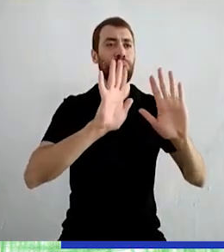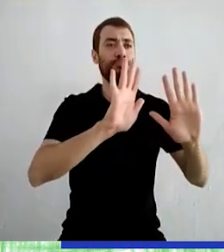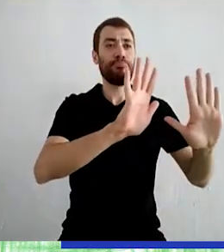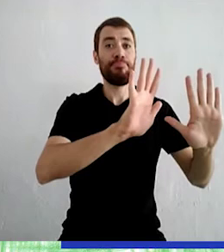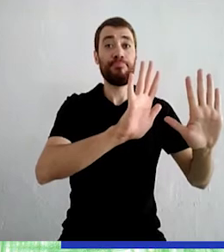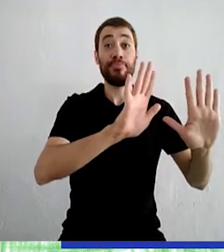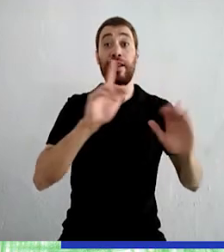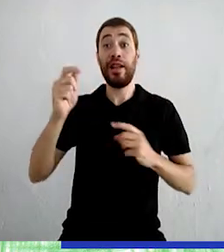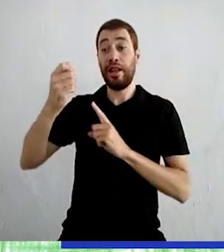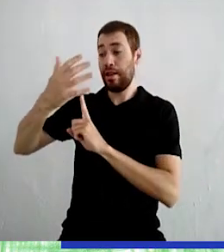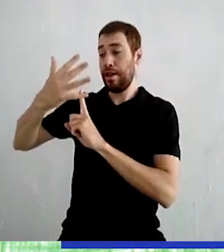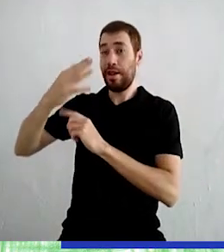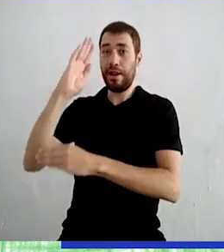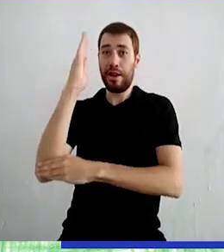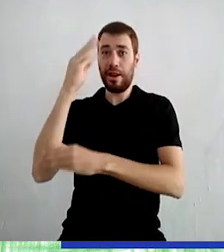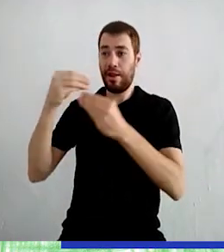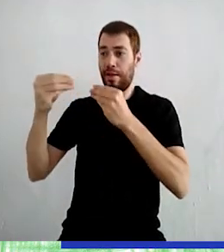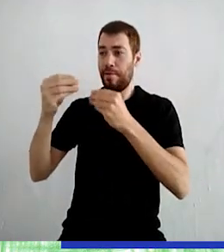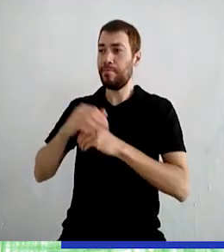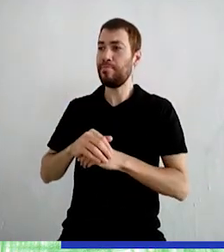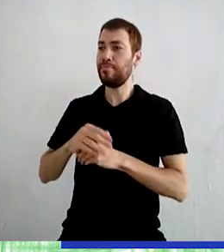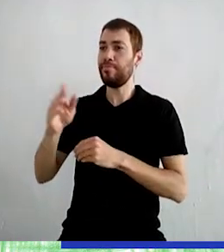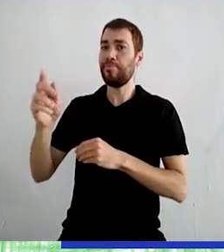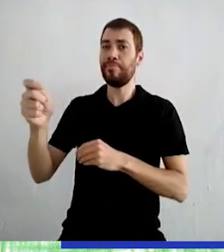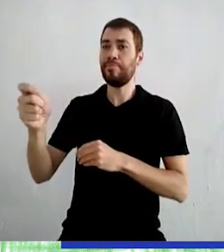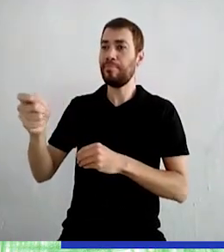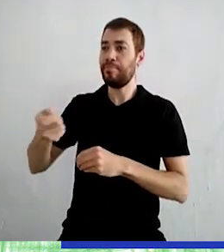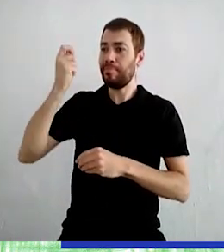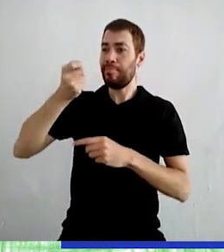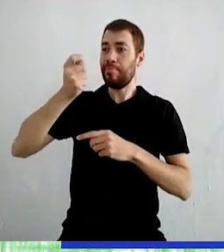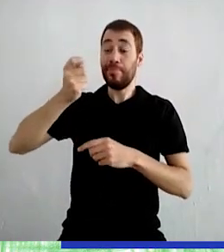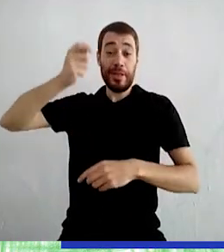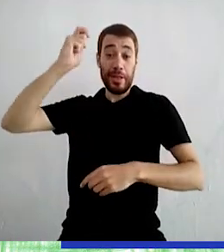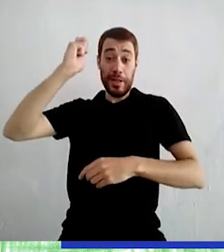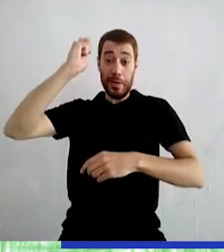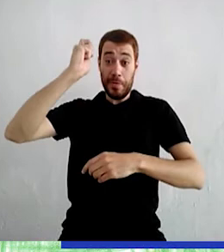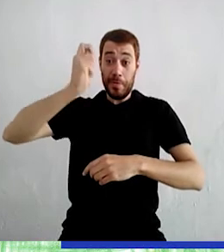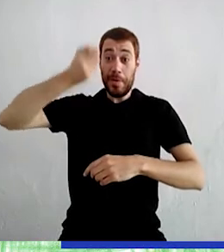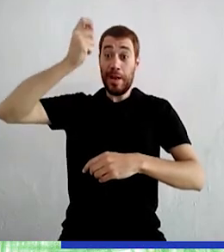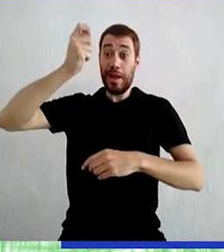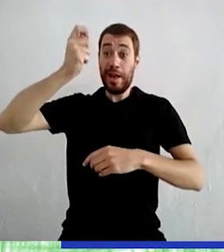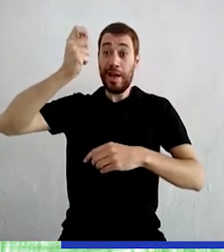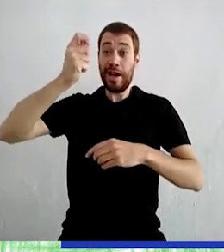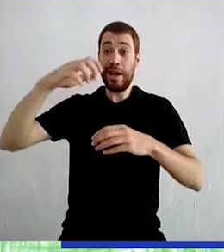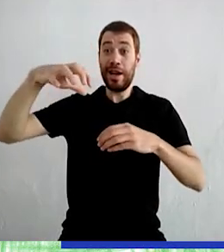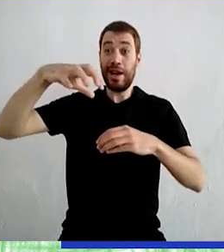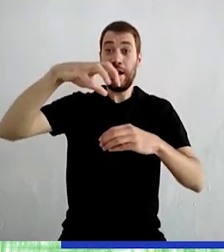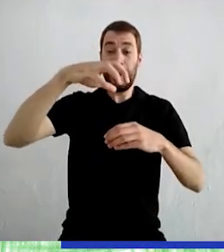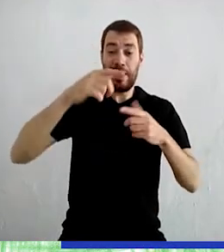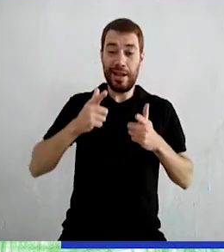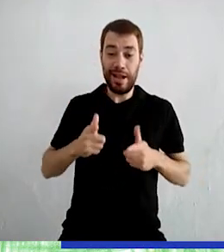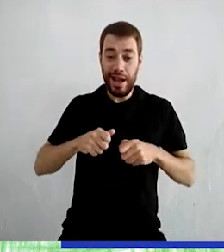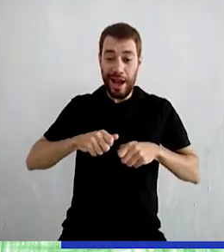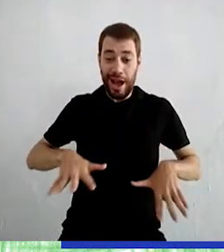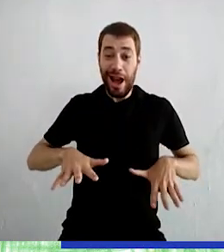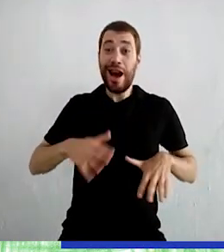palha Pegou a varinha E obteve Uma carruagem E um vestido Da cor